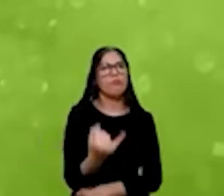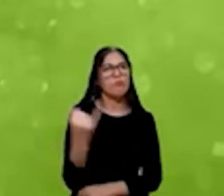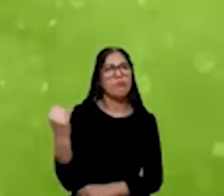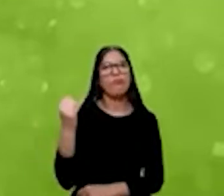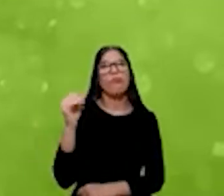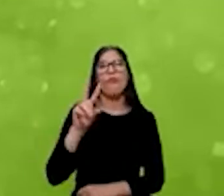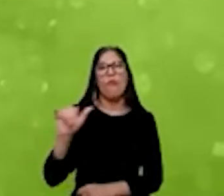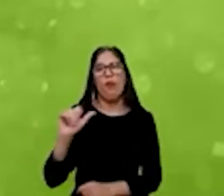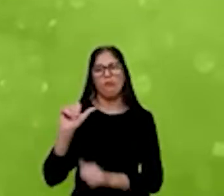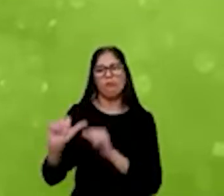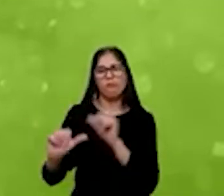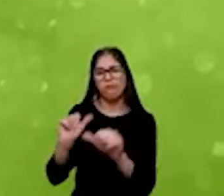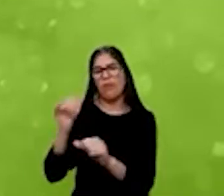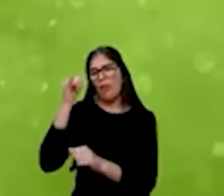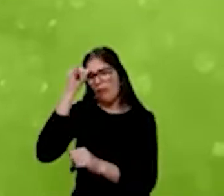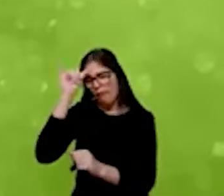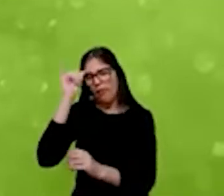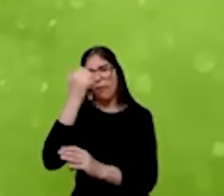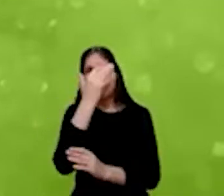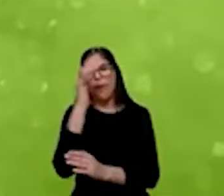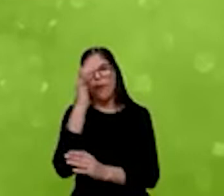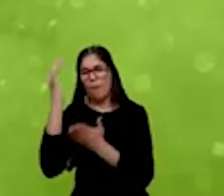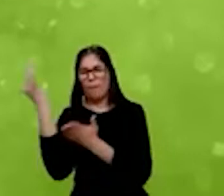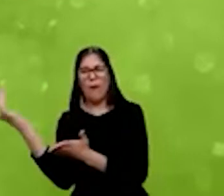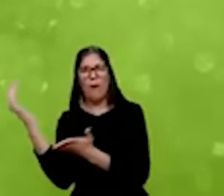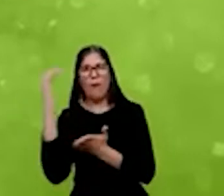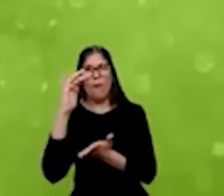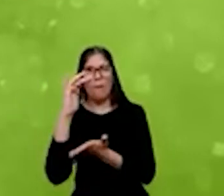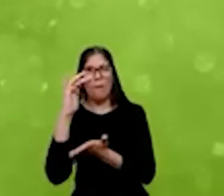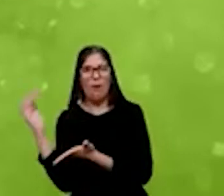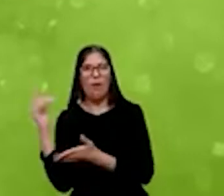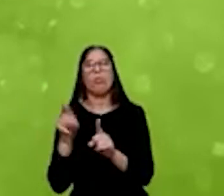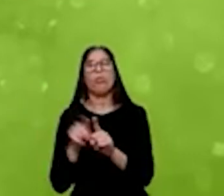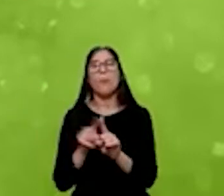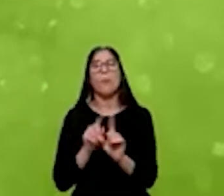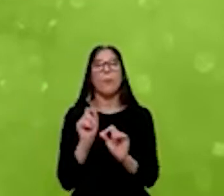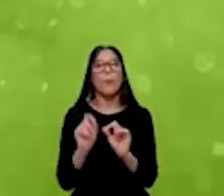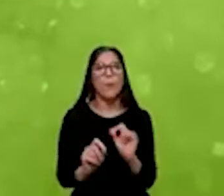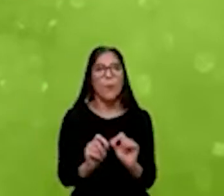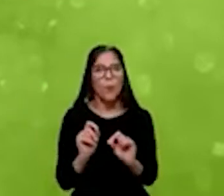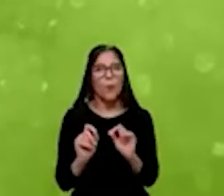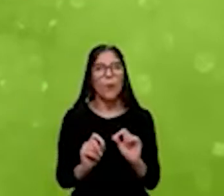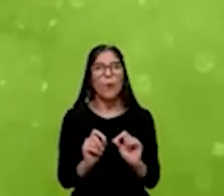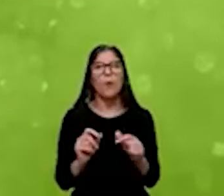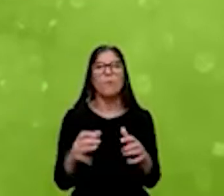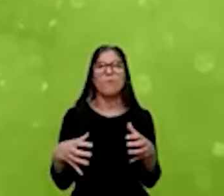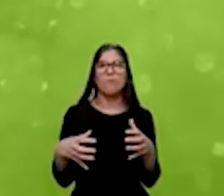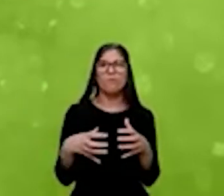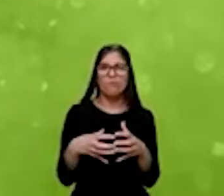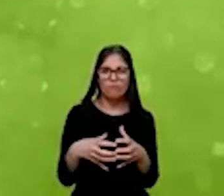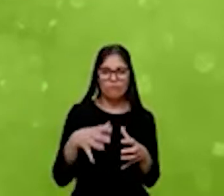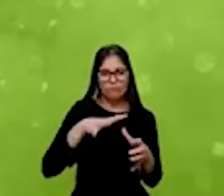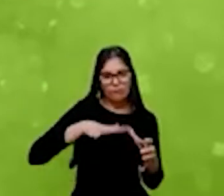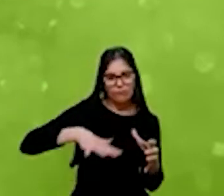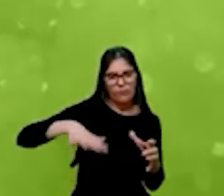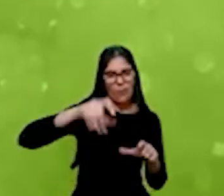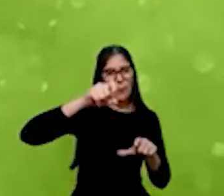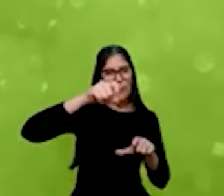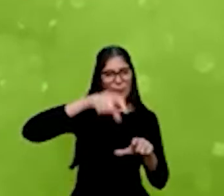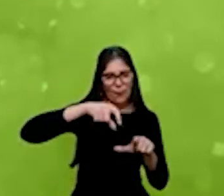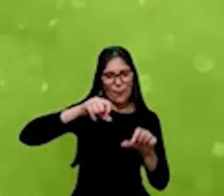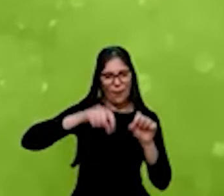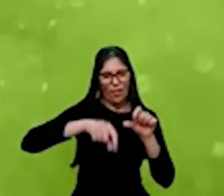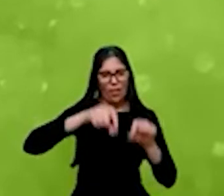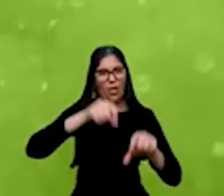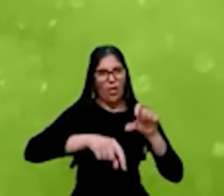desmatamento evitado, também conhecido como as atuações em Red Plus. Uma atuação